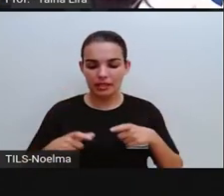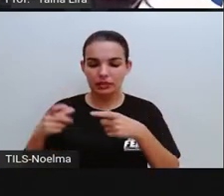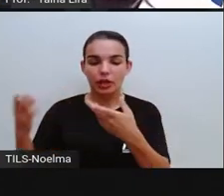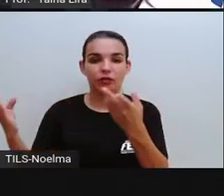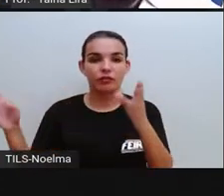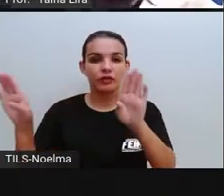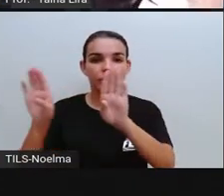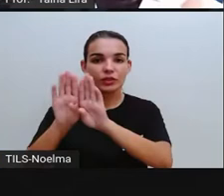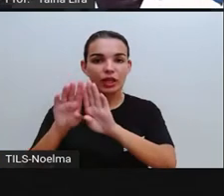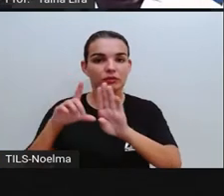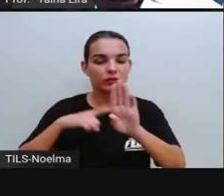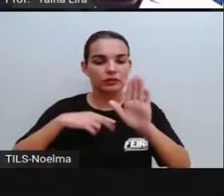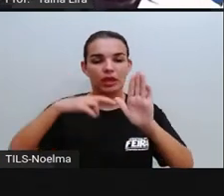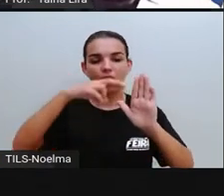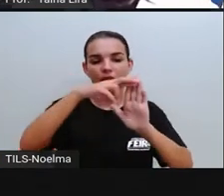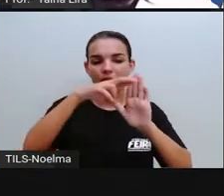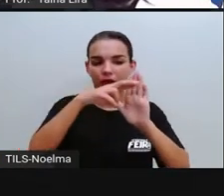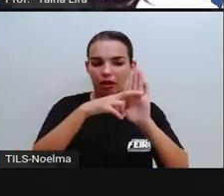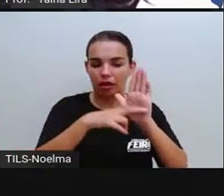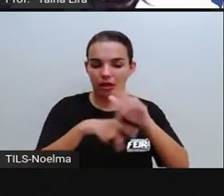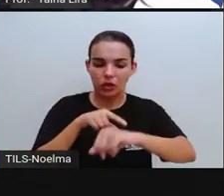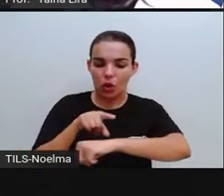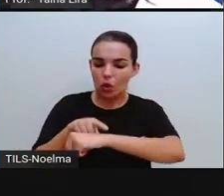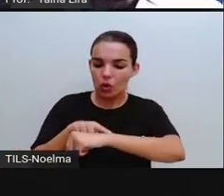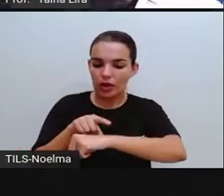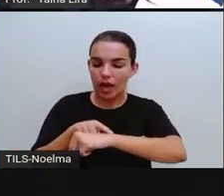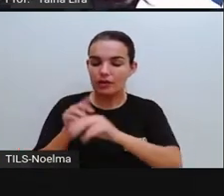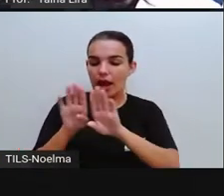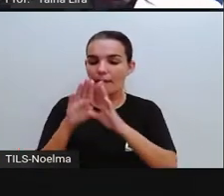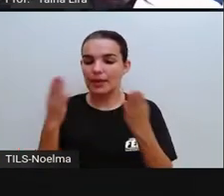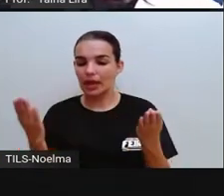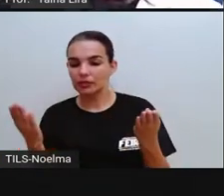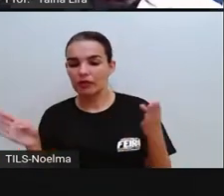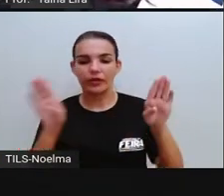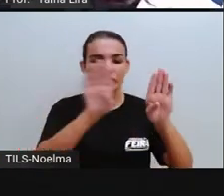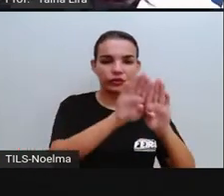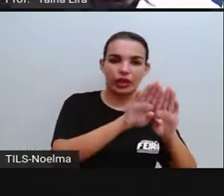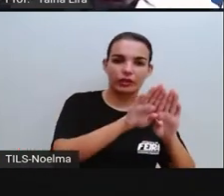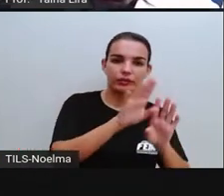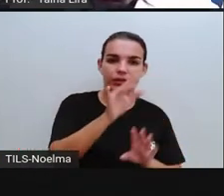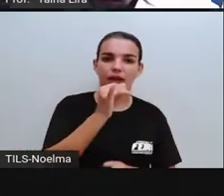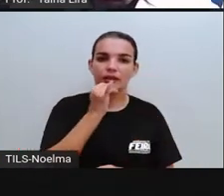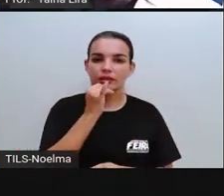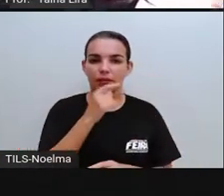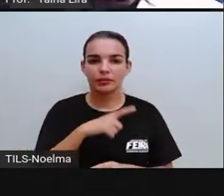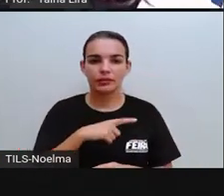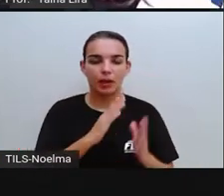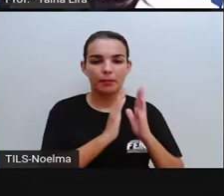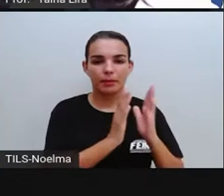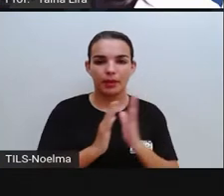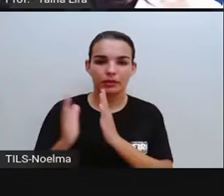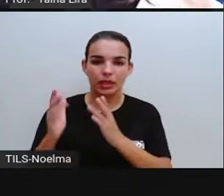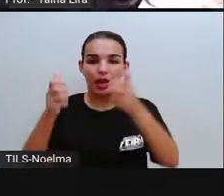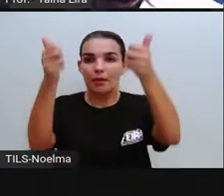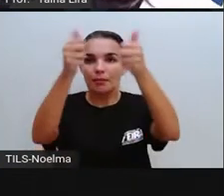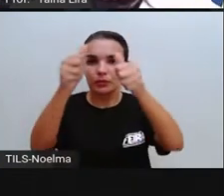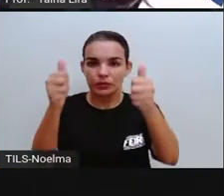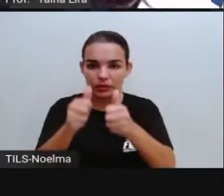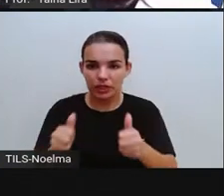com regras e horários de funcionamento. Então, temos alguns exemplos aí, bibliotecas,